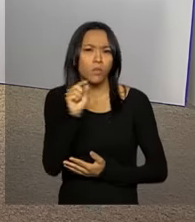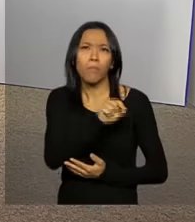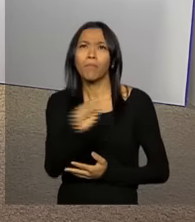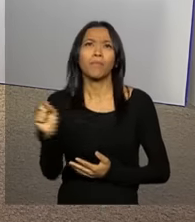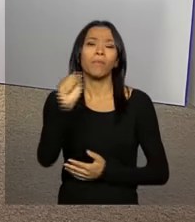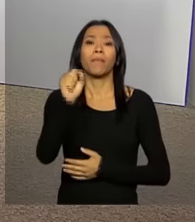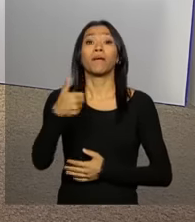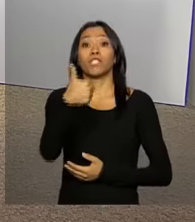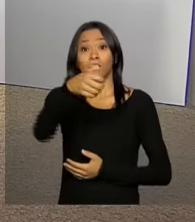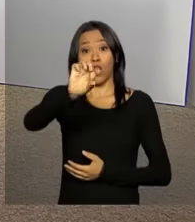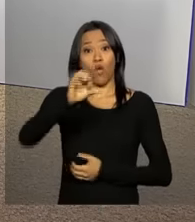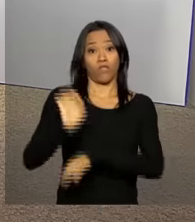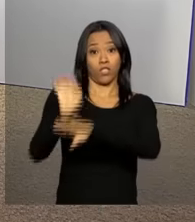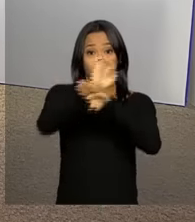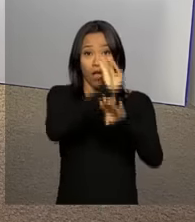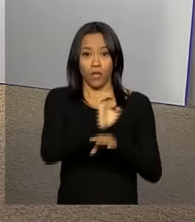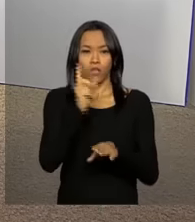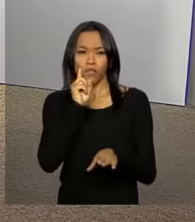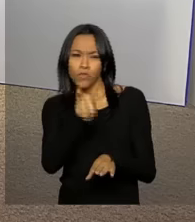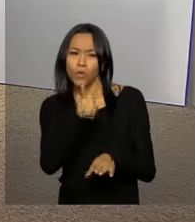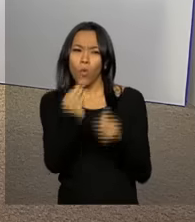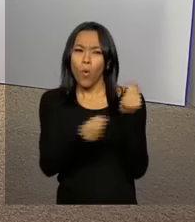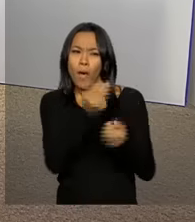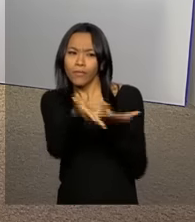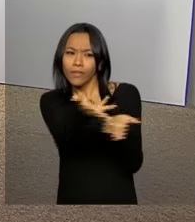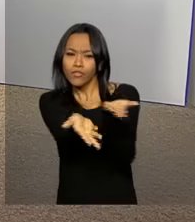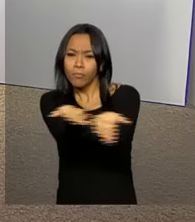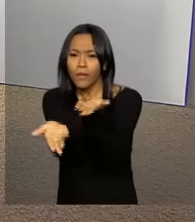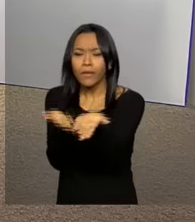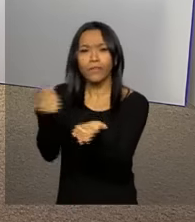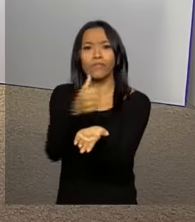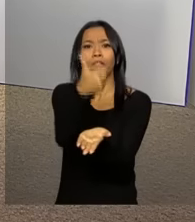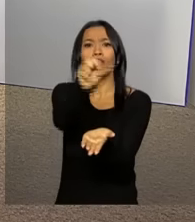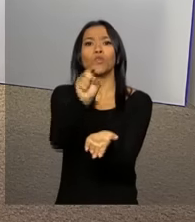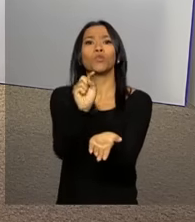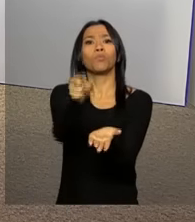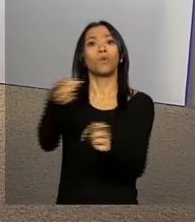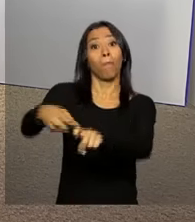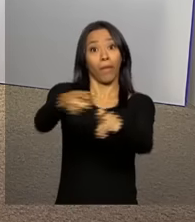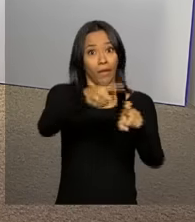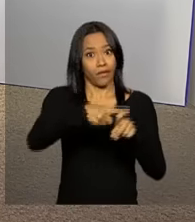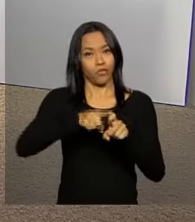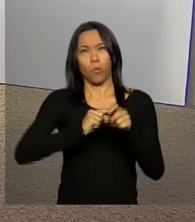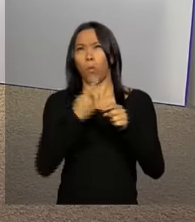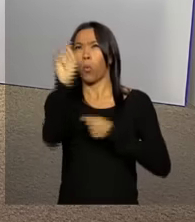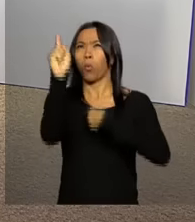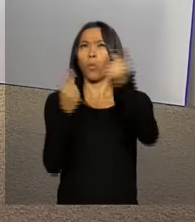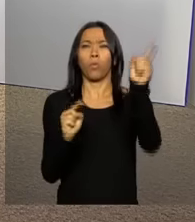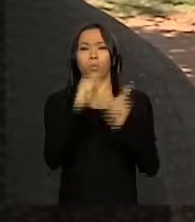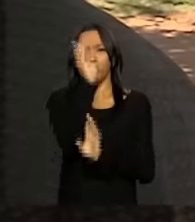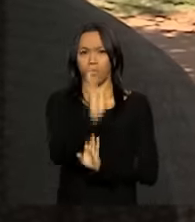estados e registrou o atendimento de 18 mil médicos em pontos extremos do Brasil.